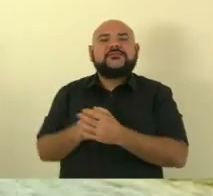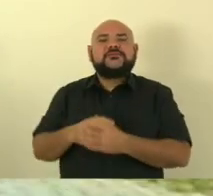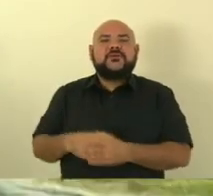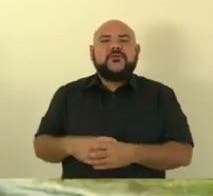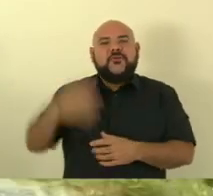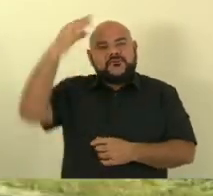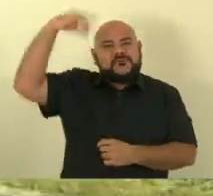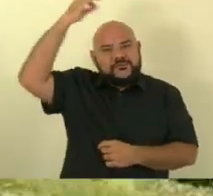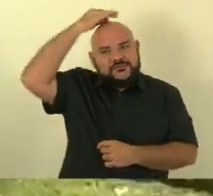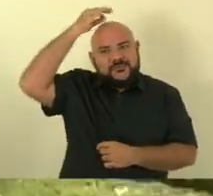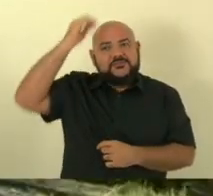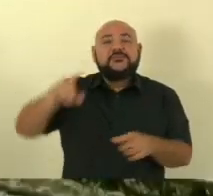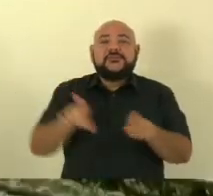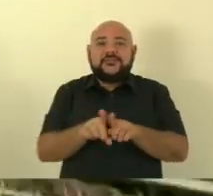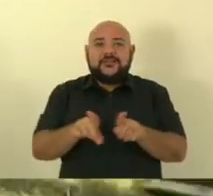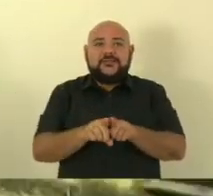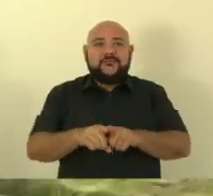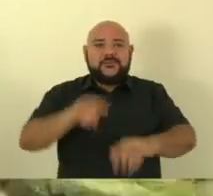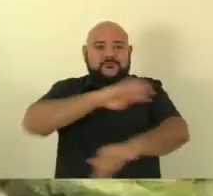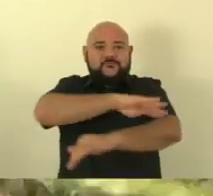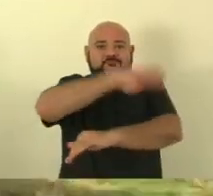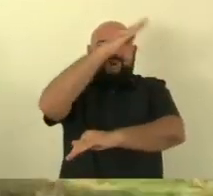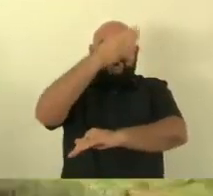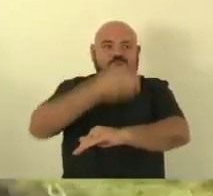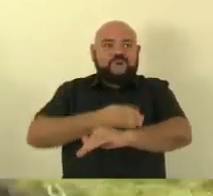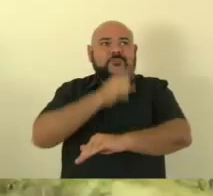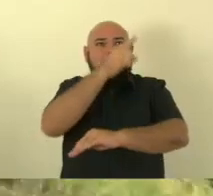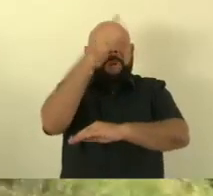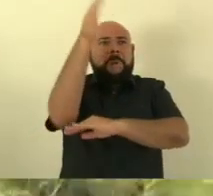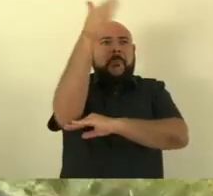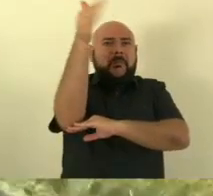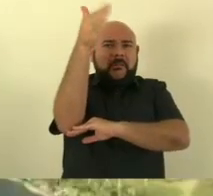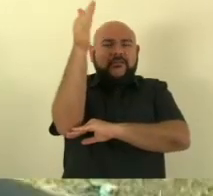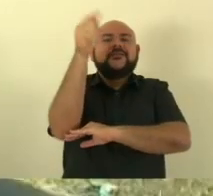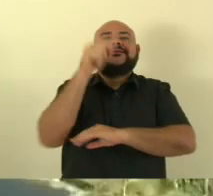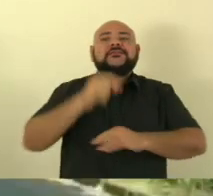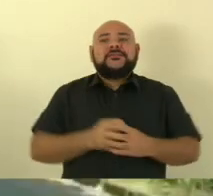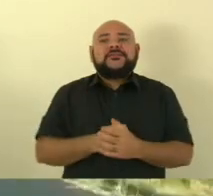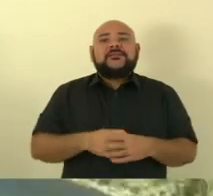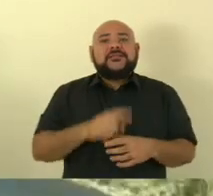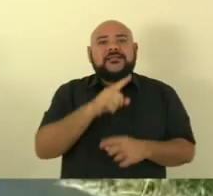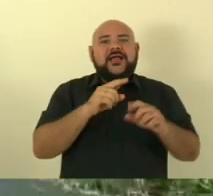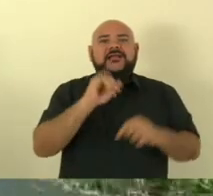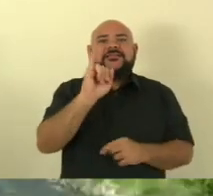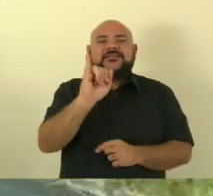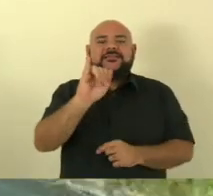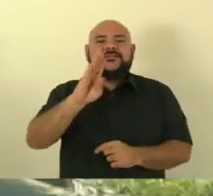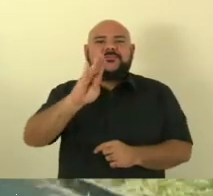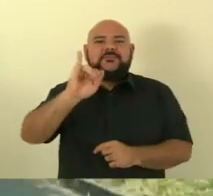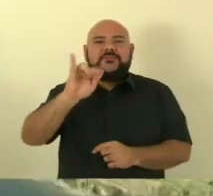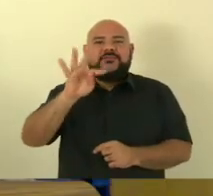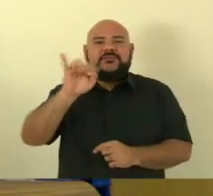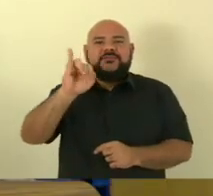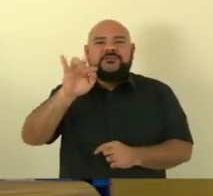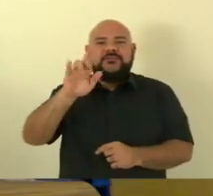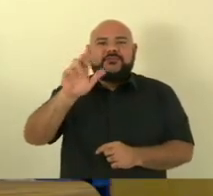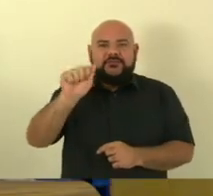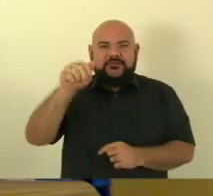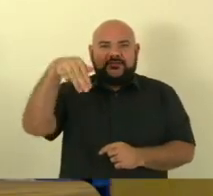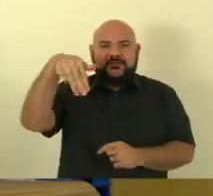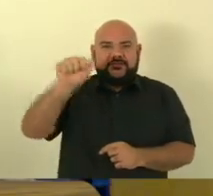fica localizado dentro do Espírito Santo, em especial no município de Bitirama. E nós precisamos tomar posse